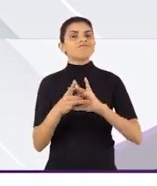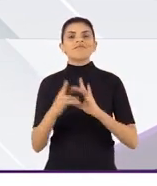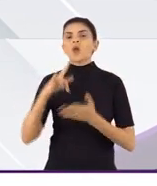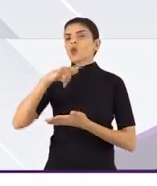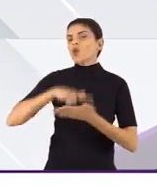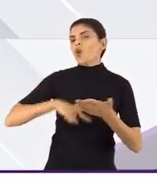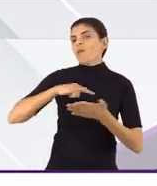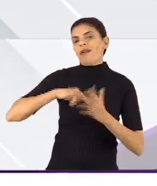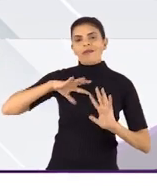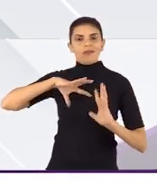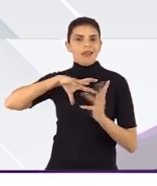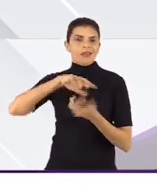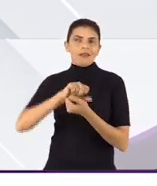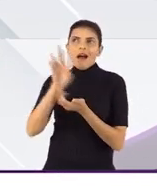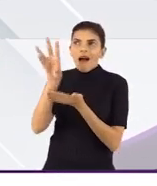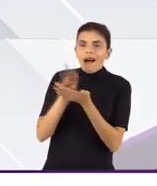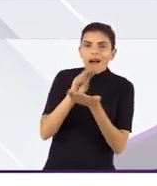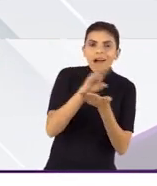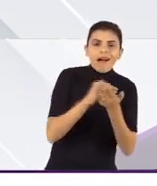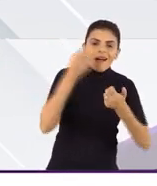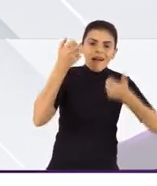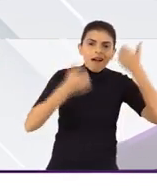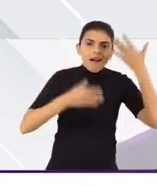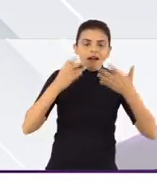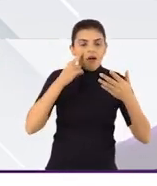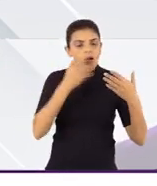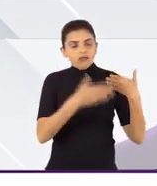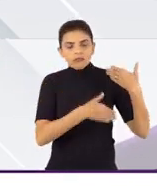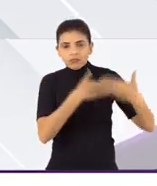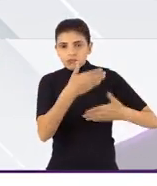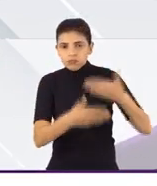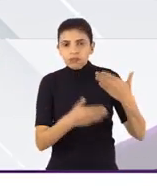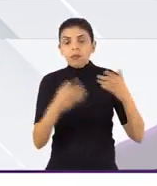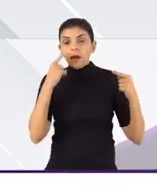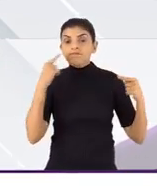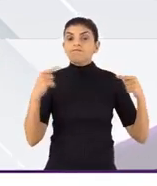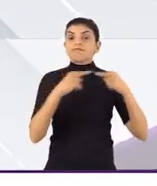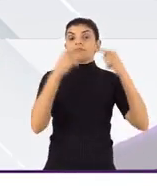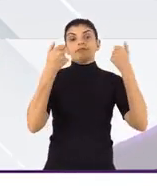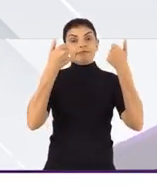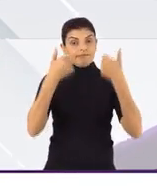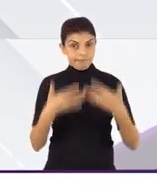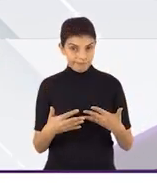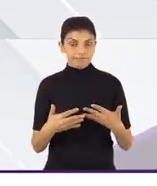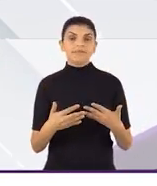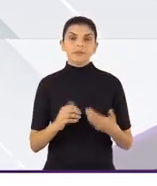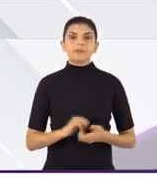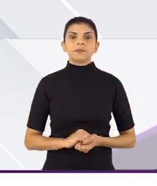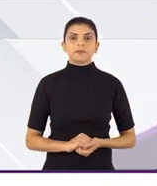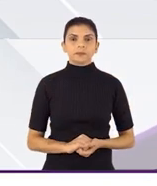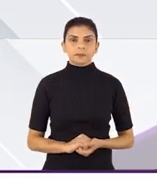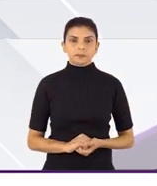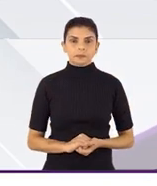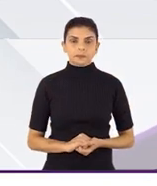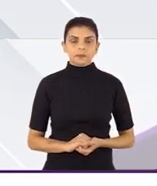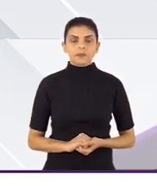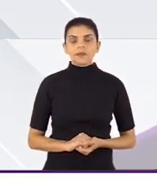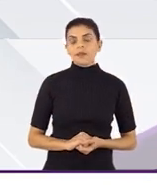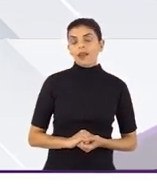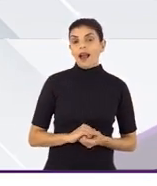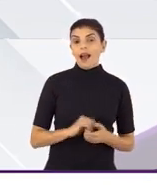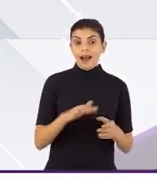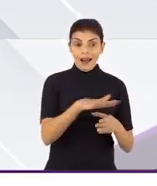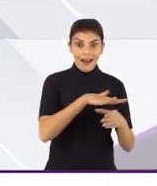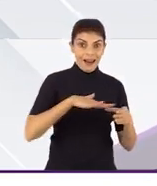nestes documentos internacionais que falei no início desta aula, sendo